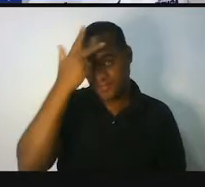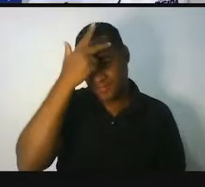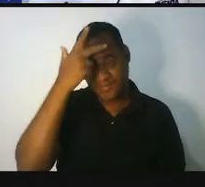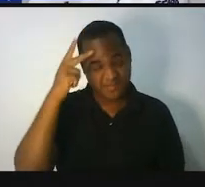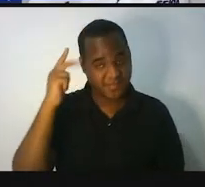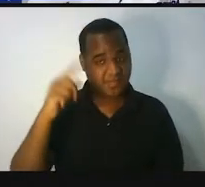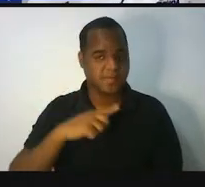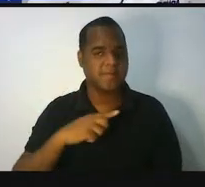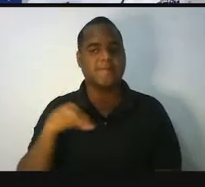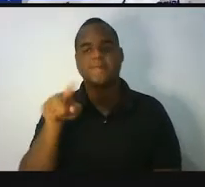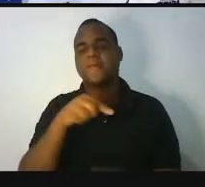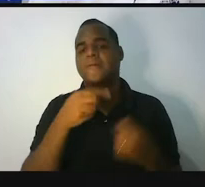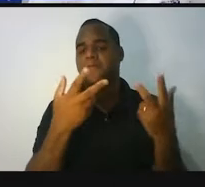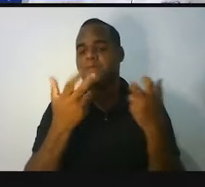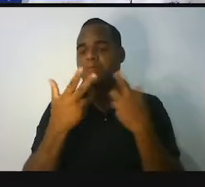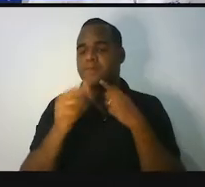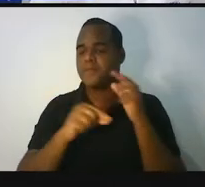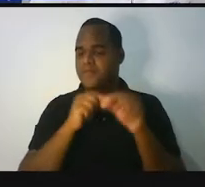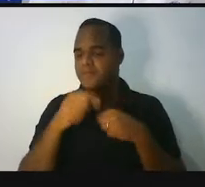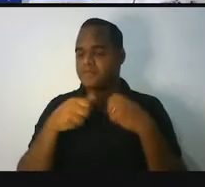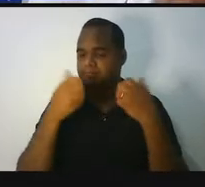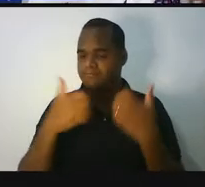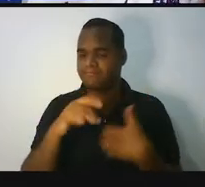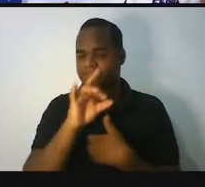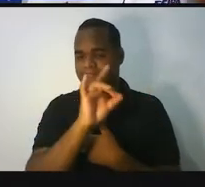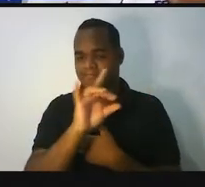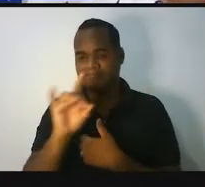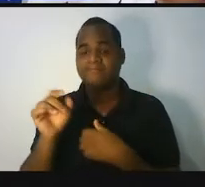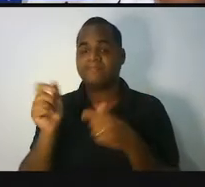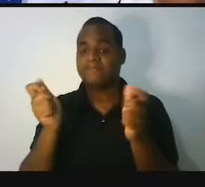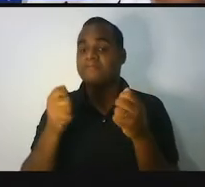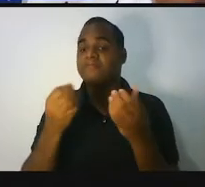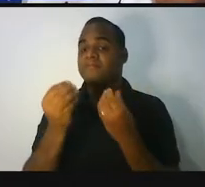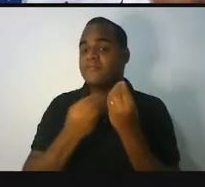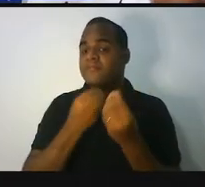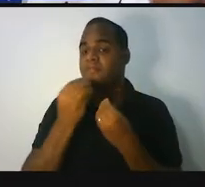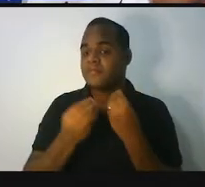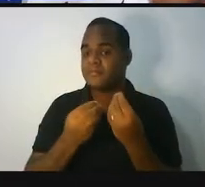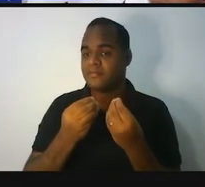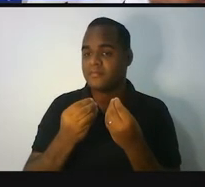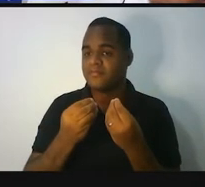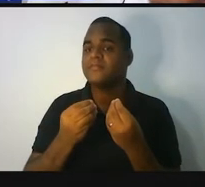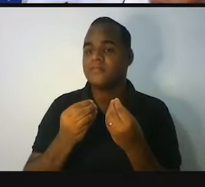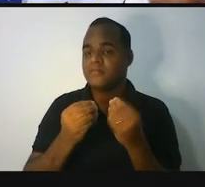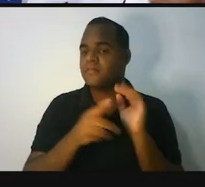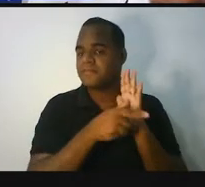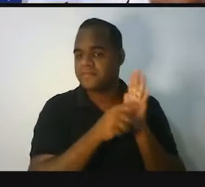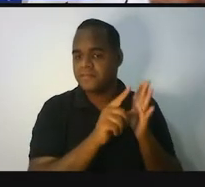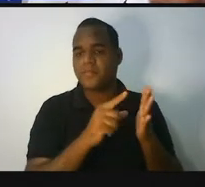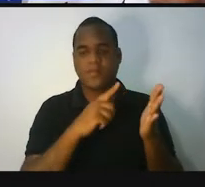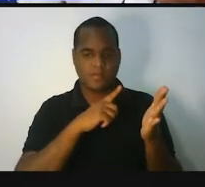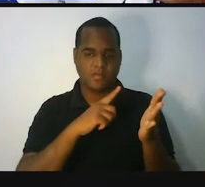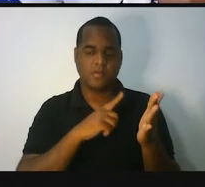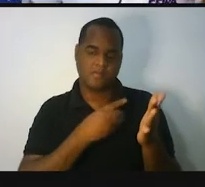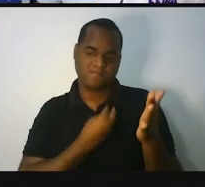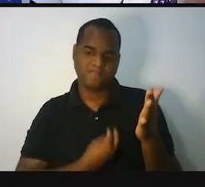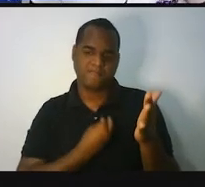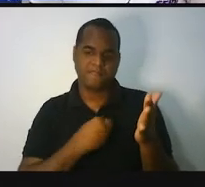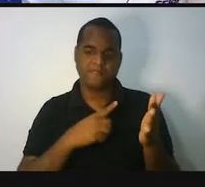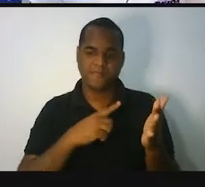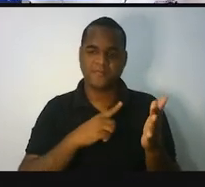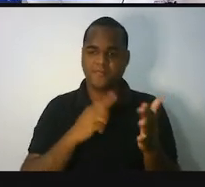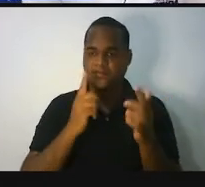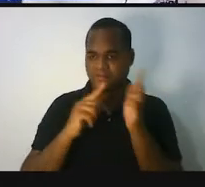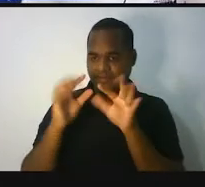e a gente viu isso com mais detalhes na aula anterior a essa. E na